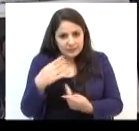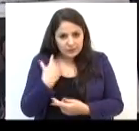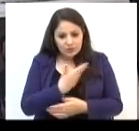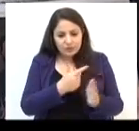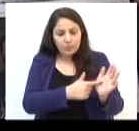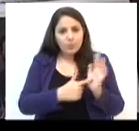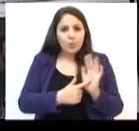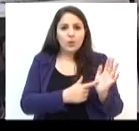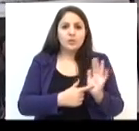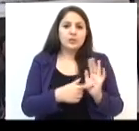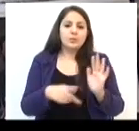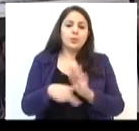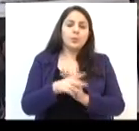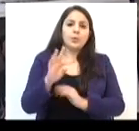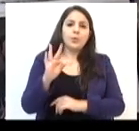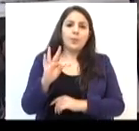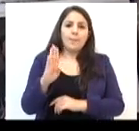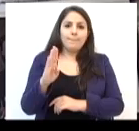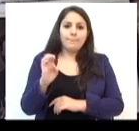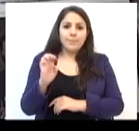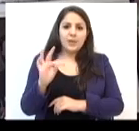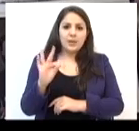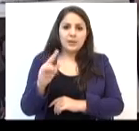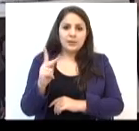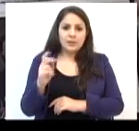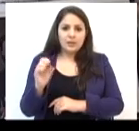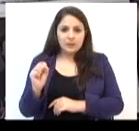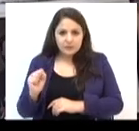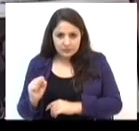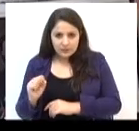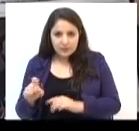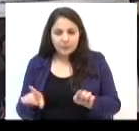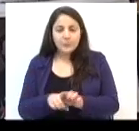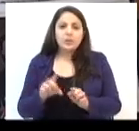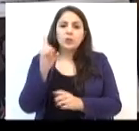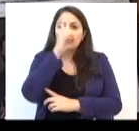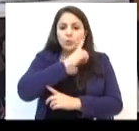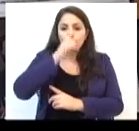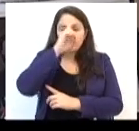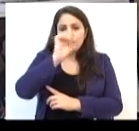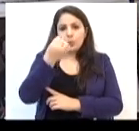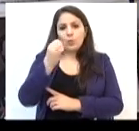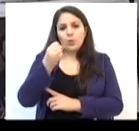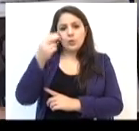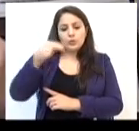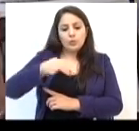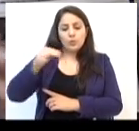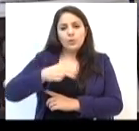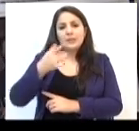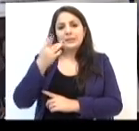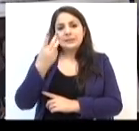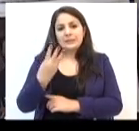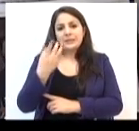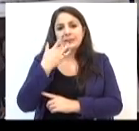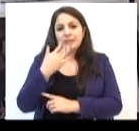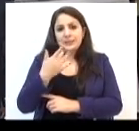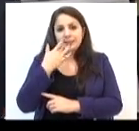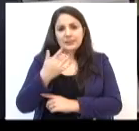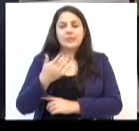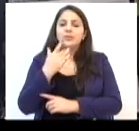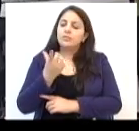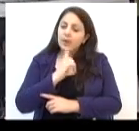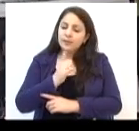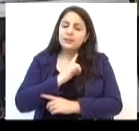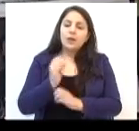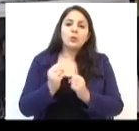pequena exposição dos Beatles. E dia 8, domingo 8 de novembro, às 3 da tarde, tem um show